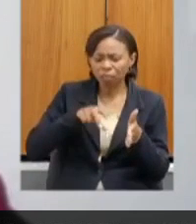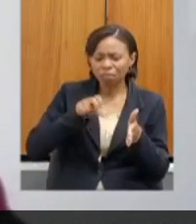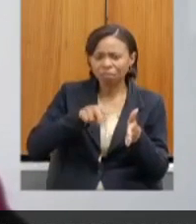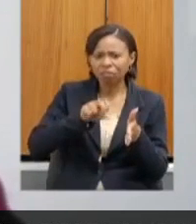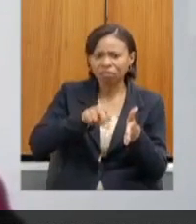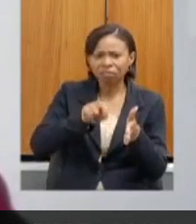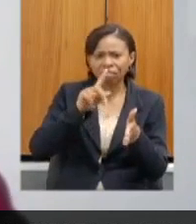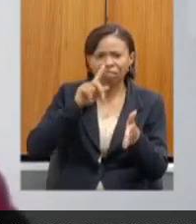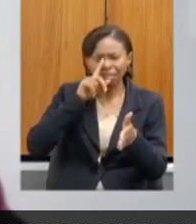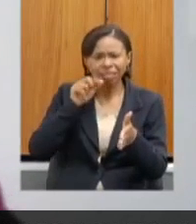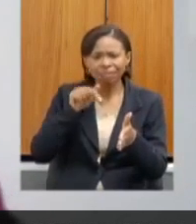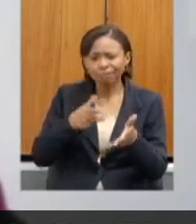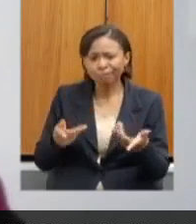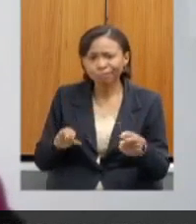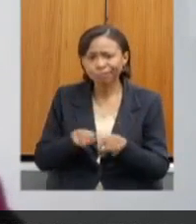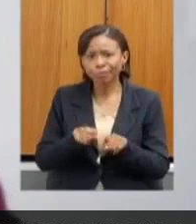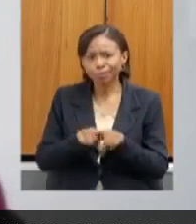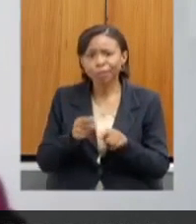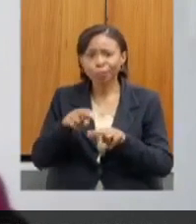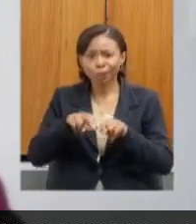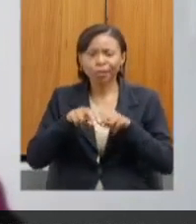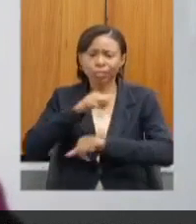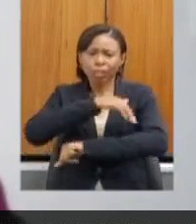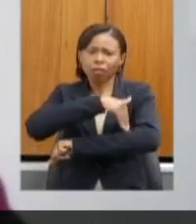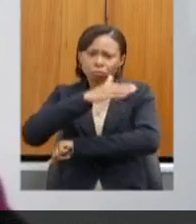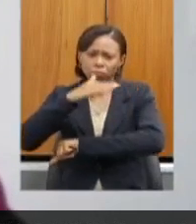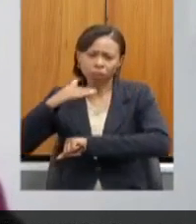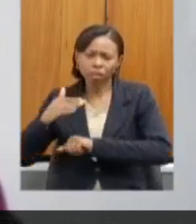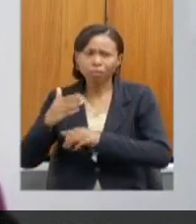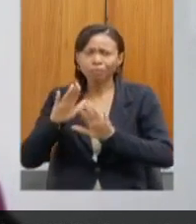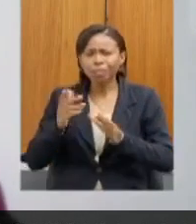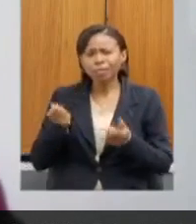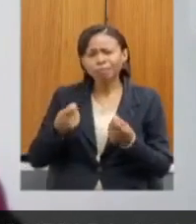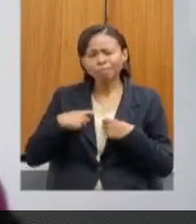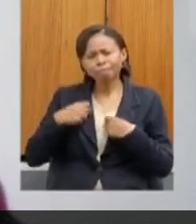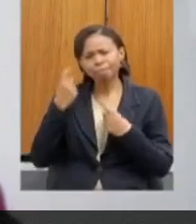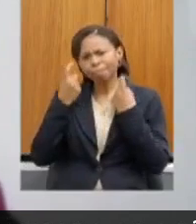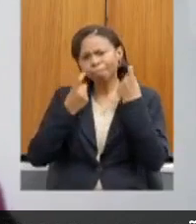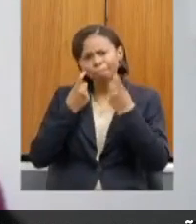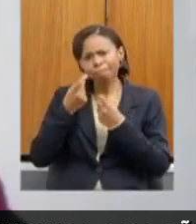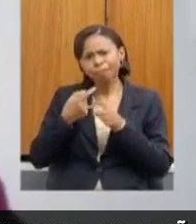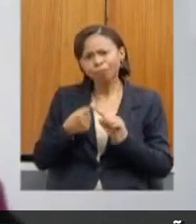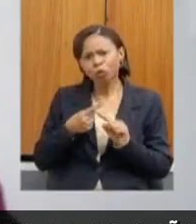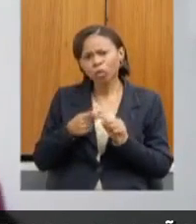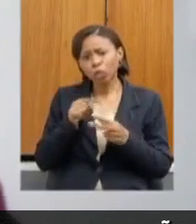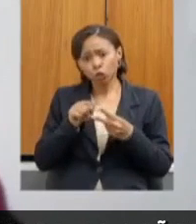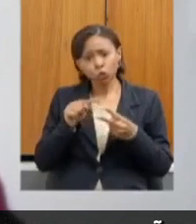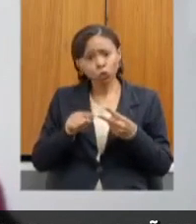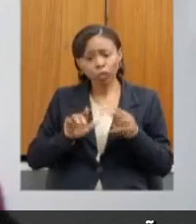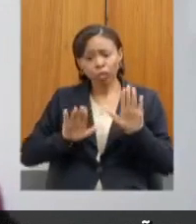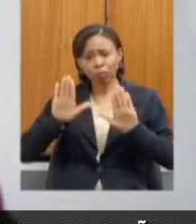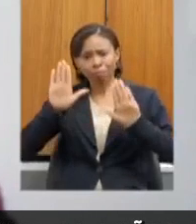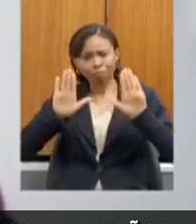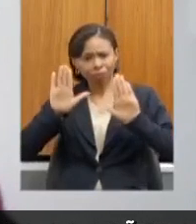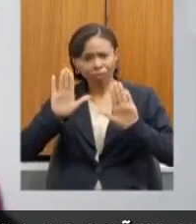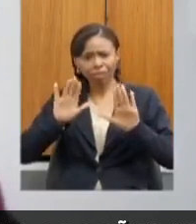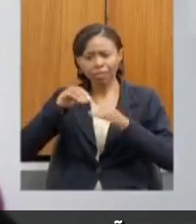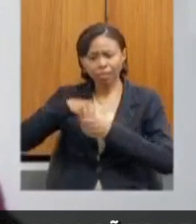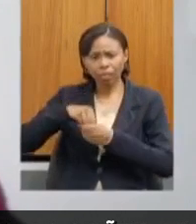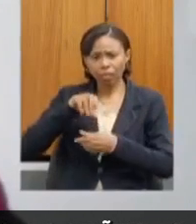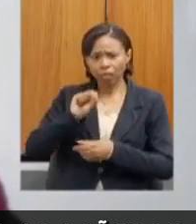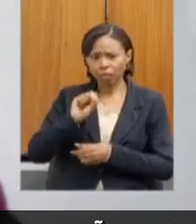Gerais, com o movimento das barragens, mas me preocupa porque a gente vem debatendo dois grandes licenciamentos que passam pela SEMAD,